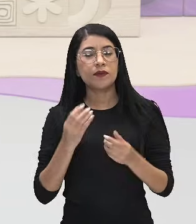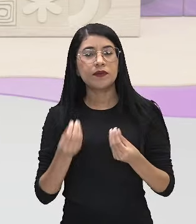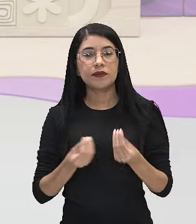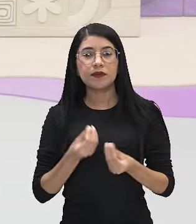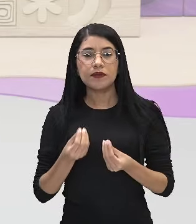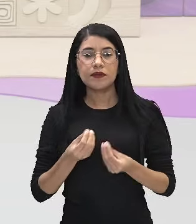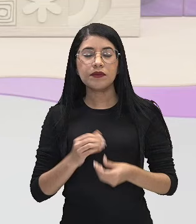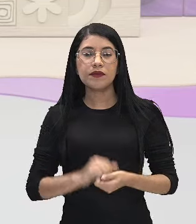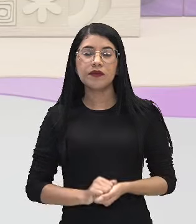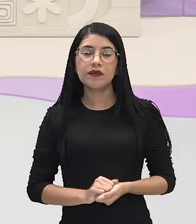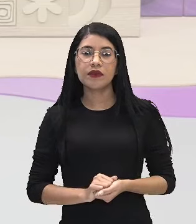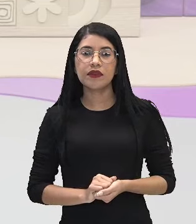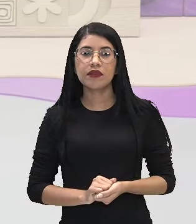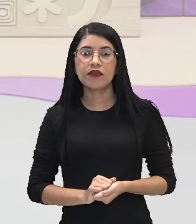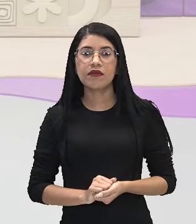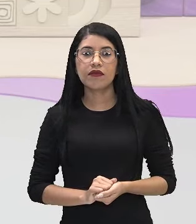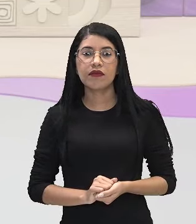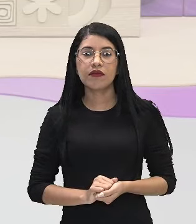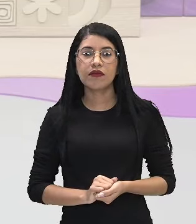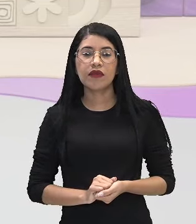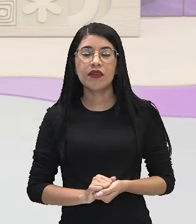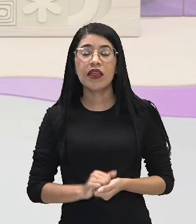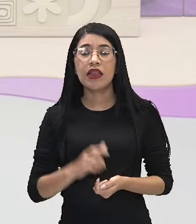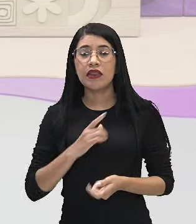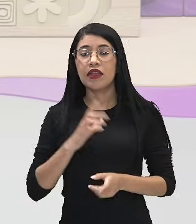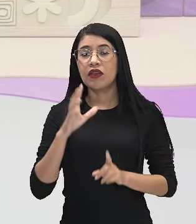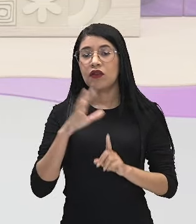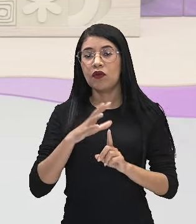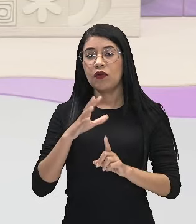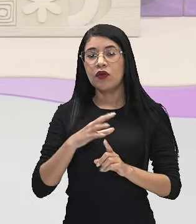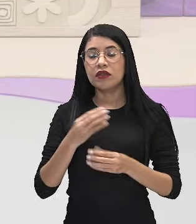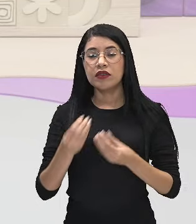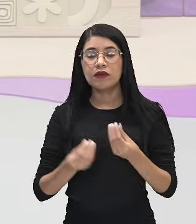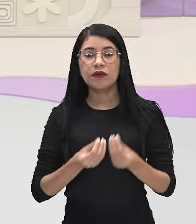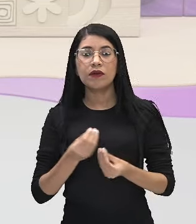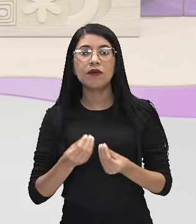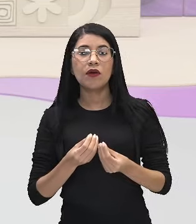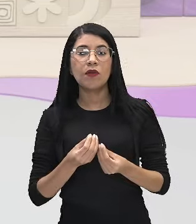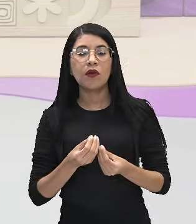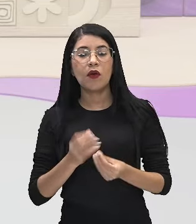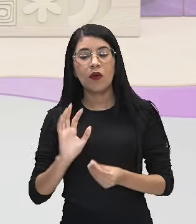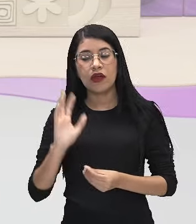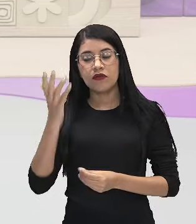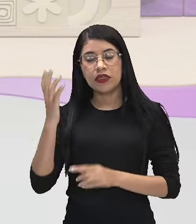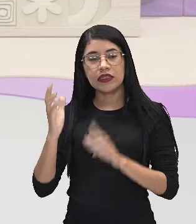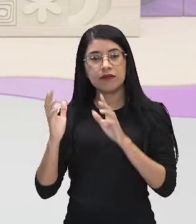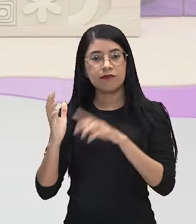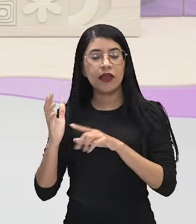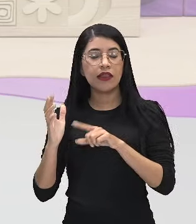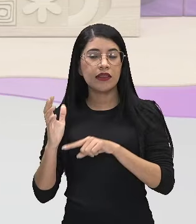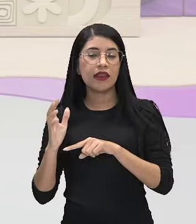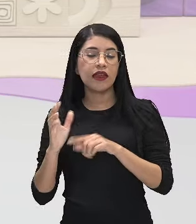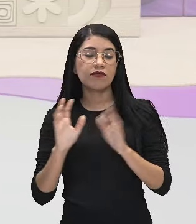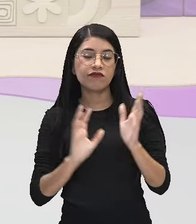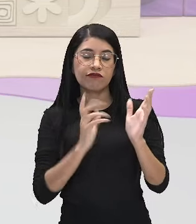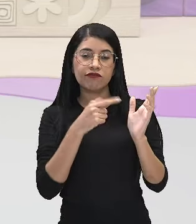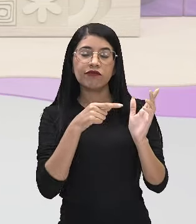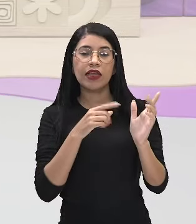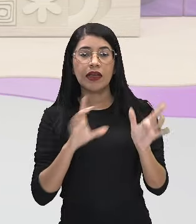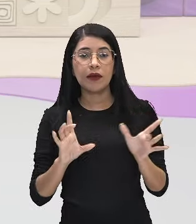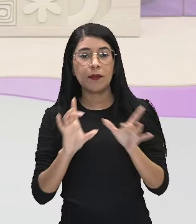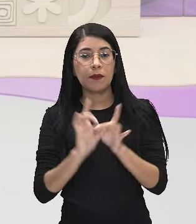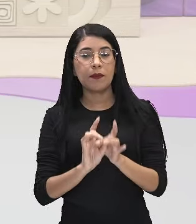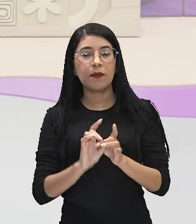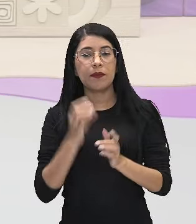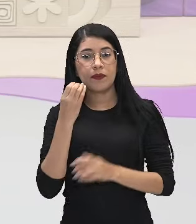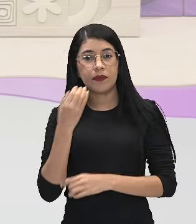a ocorrência desse evento vai influenciar na ocorrência do outro evento. Como vocês estão vendo aí